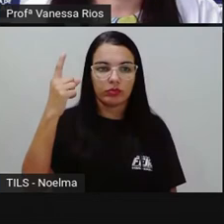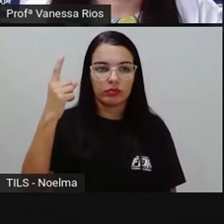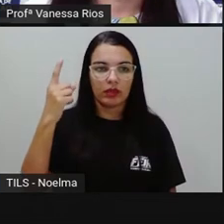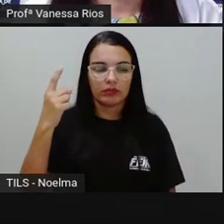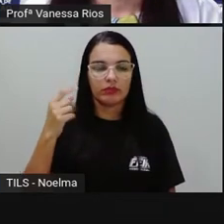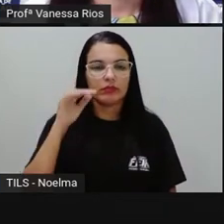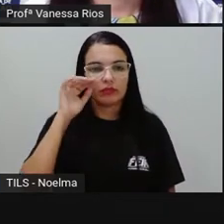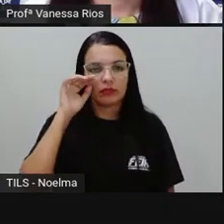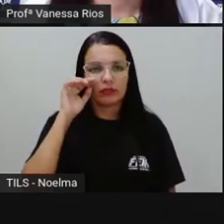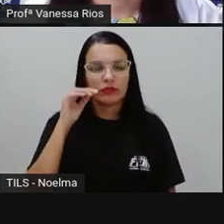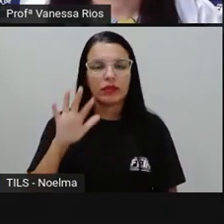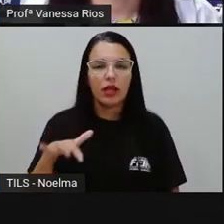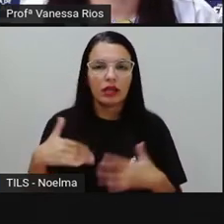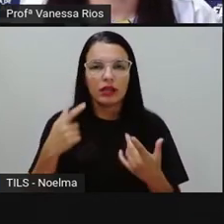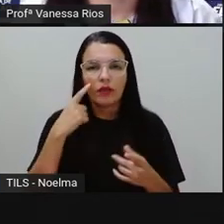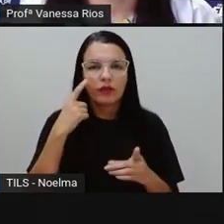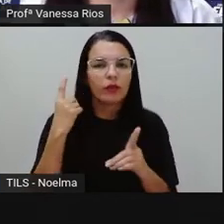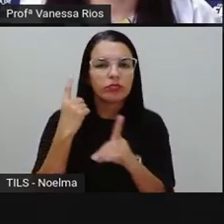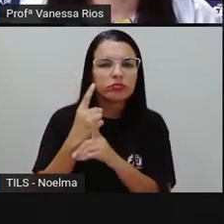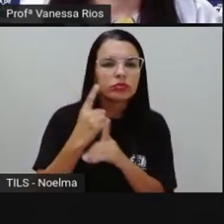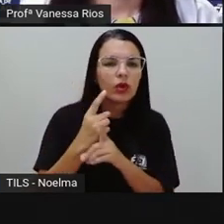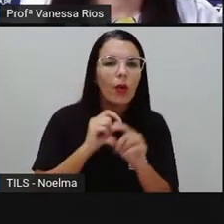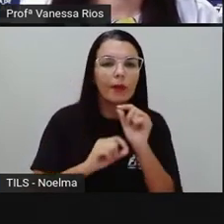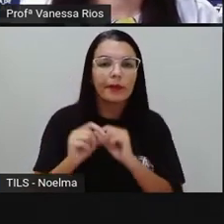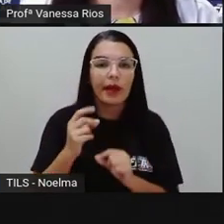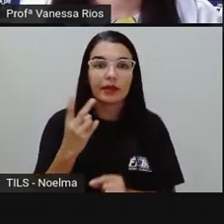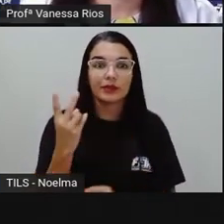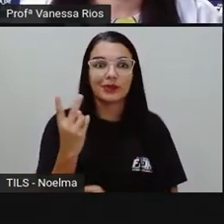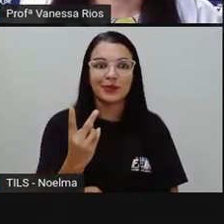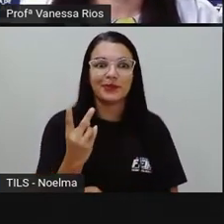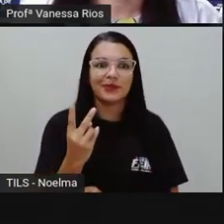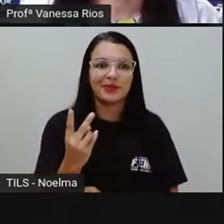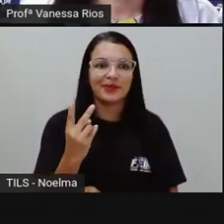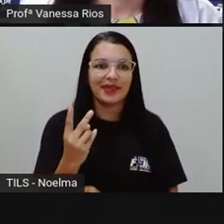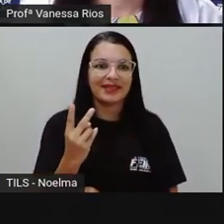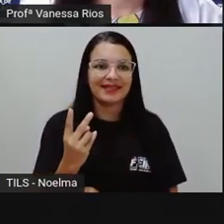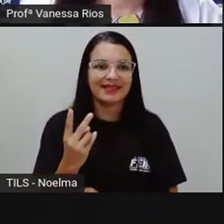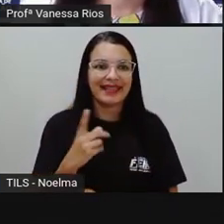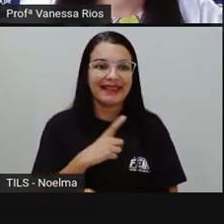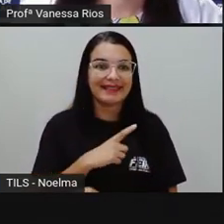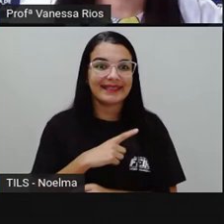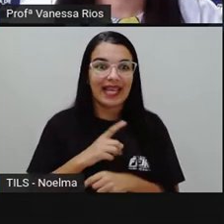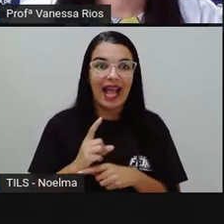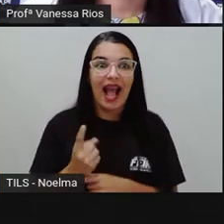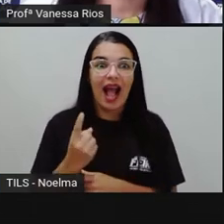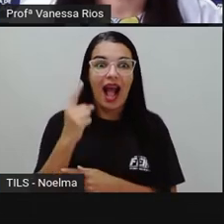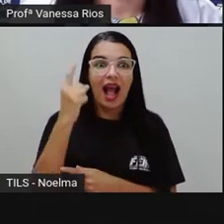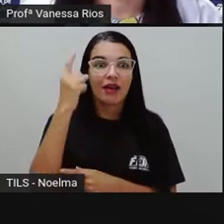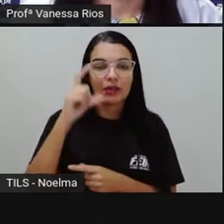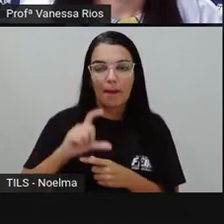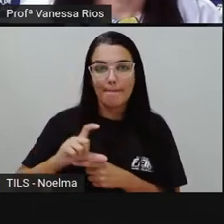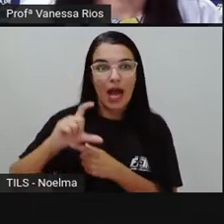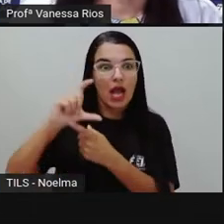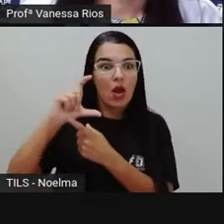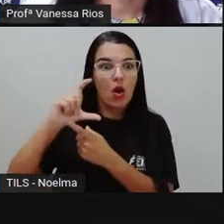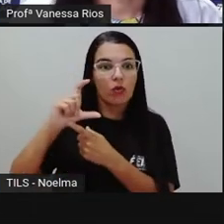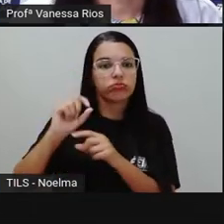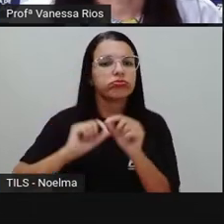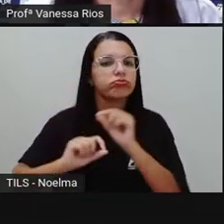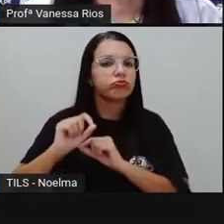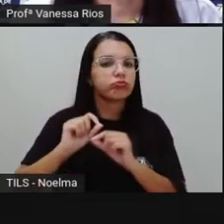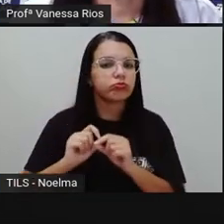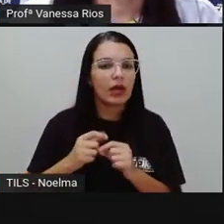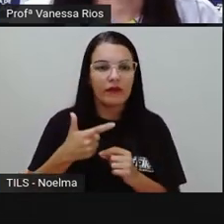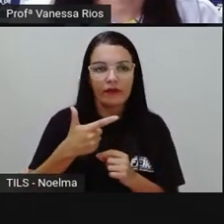mais alta. E a gente identifica aí, ó, duas colunas maiores do que as outras. Uma coluna